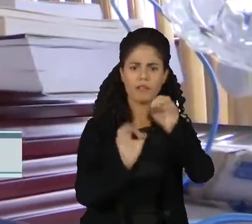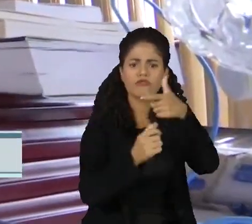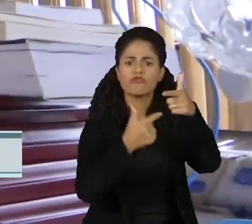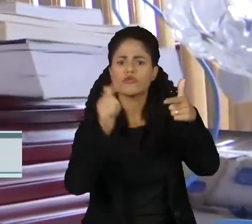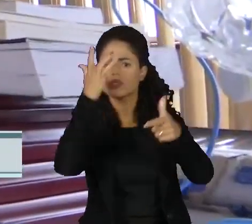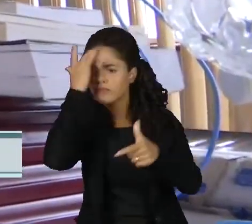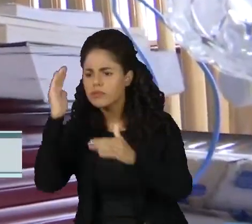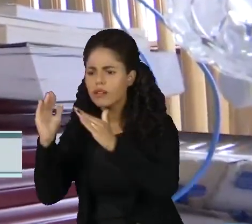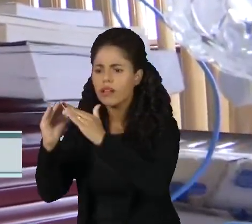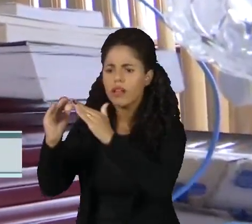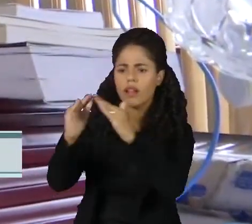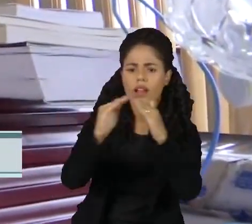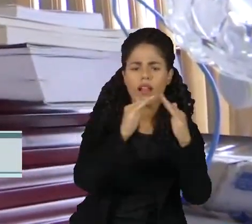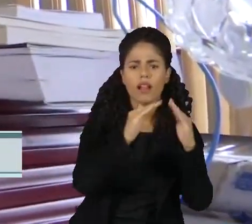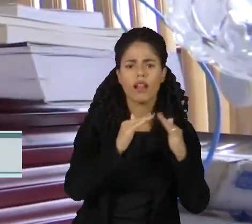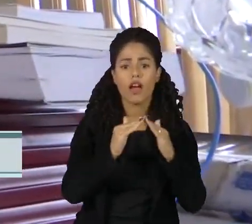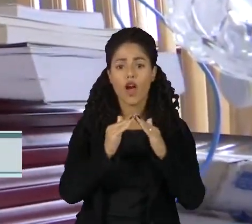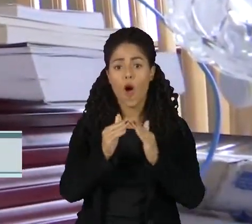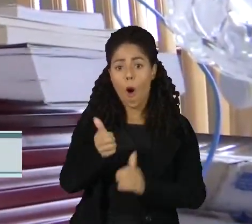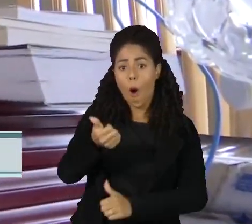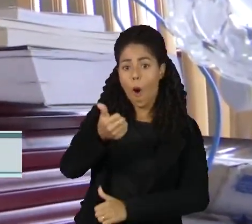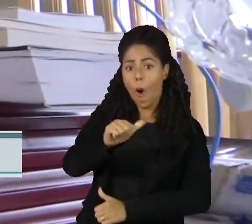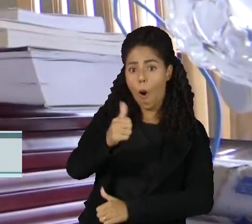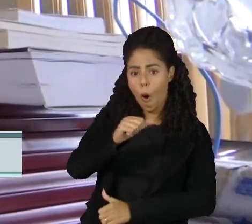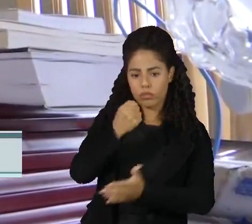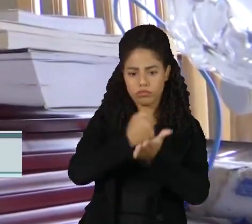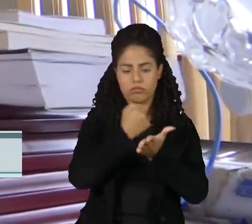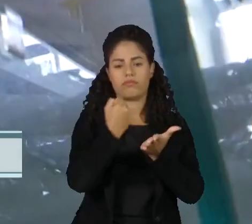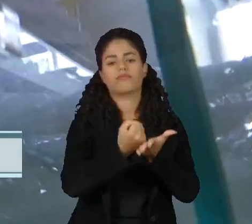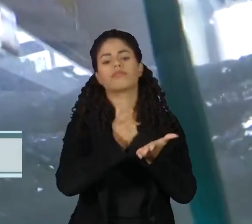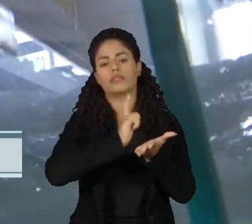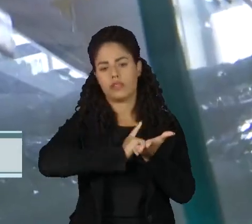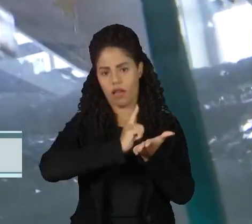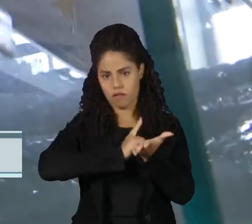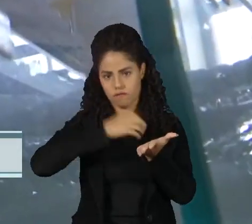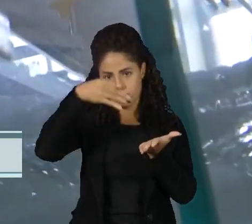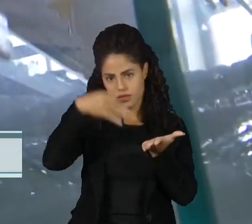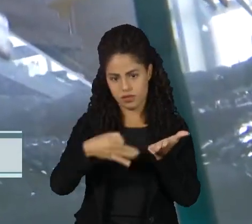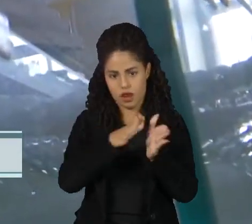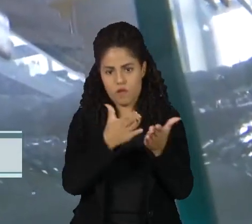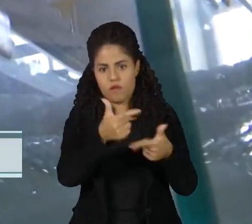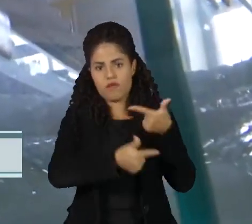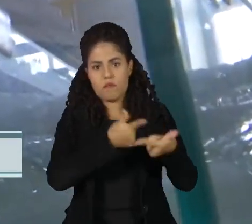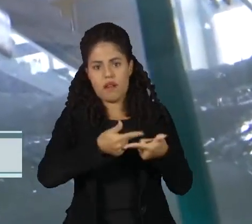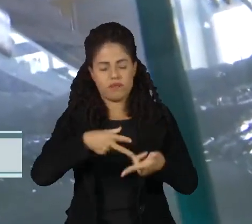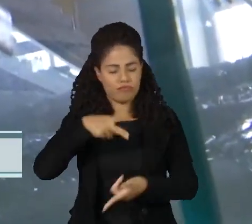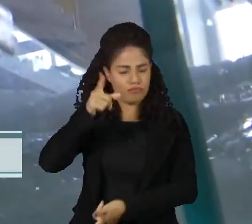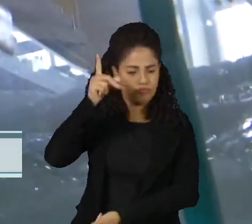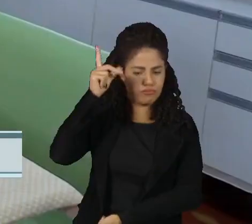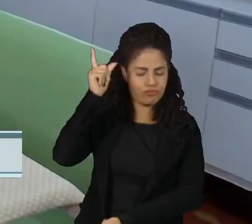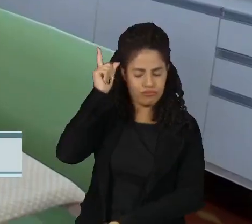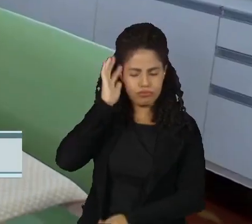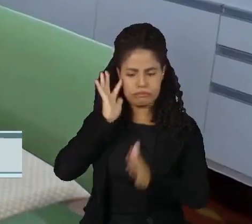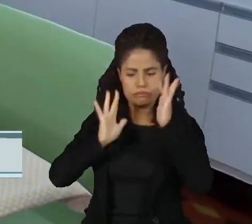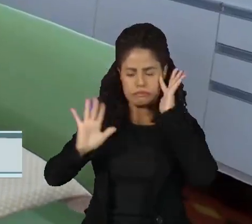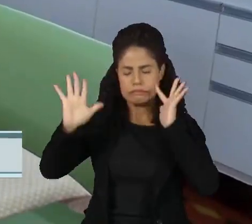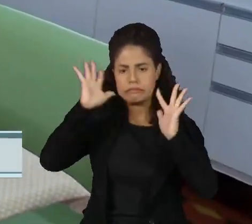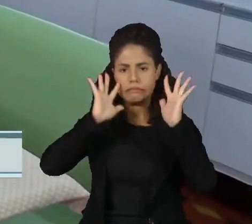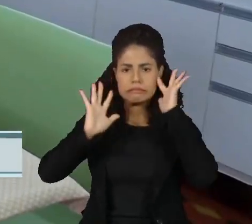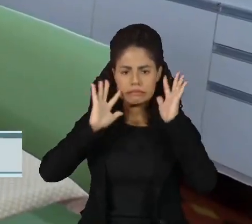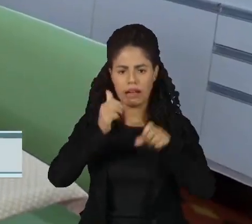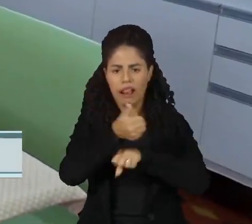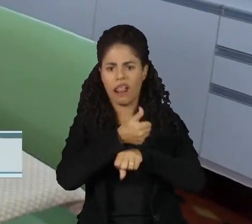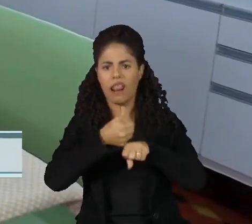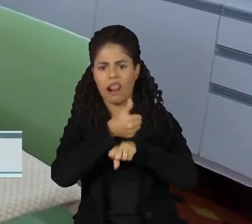pessoas, apenas 11 estão registrados na carteira de trabalho. Sonho antigo, de quem tem uma profissão ainda